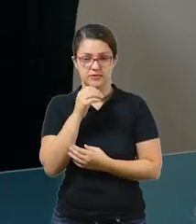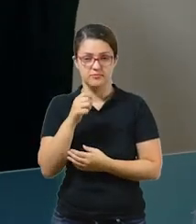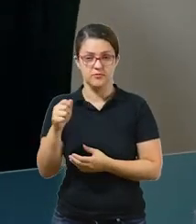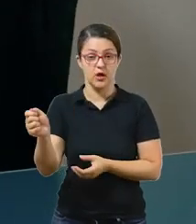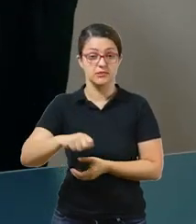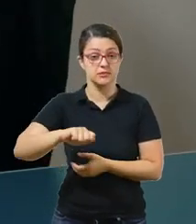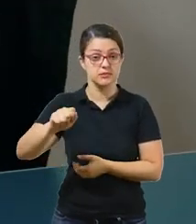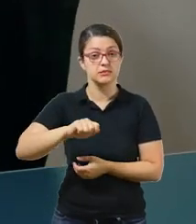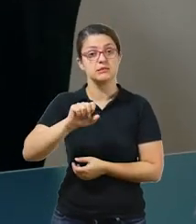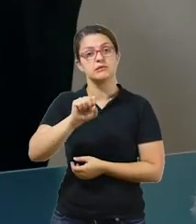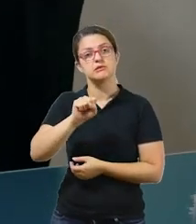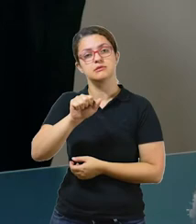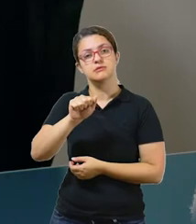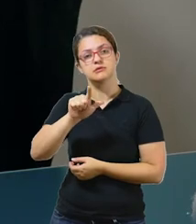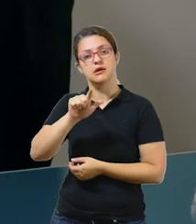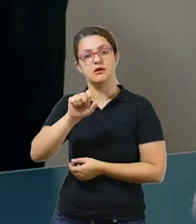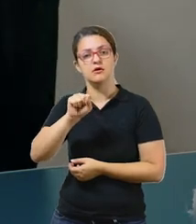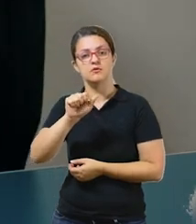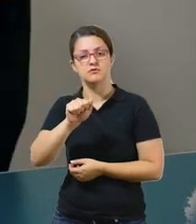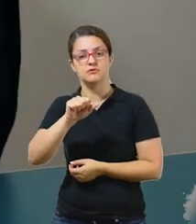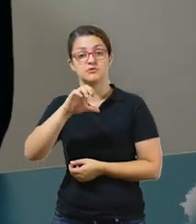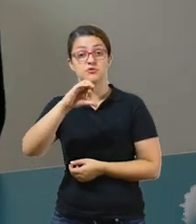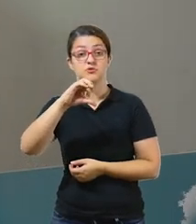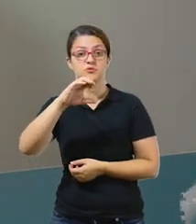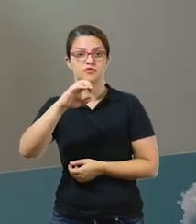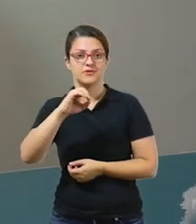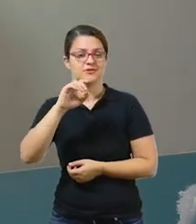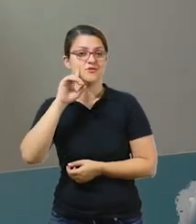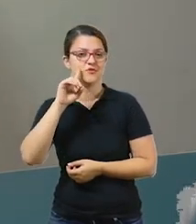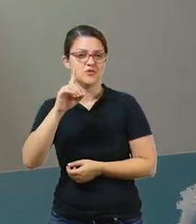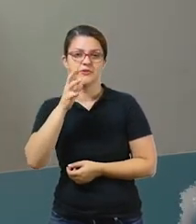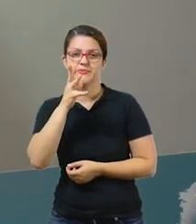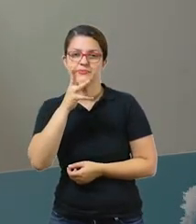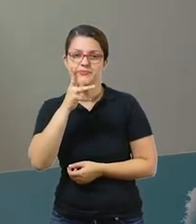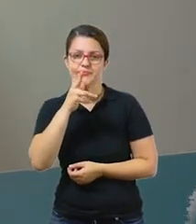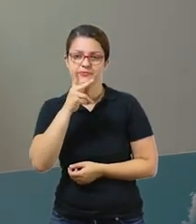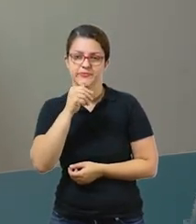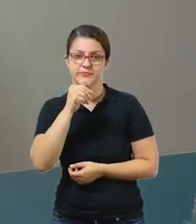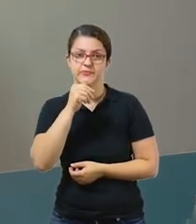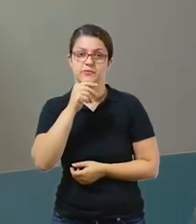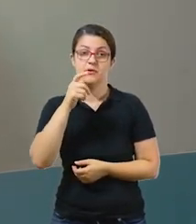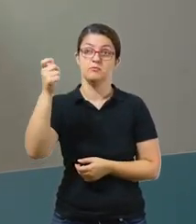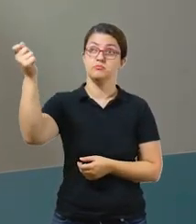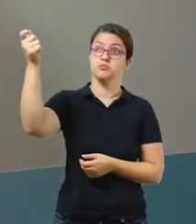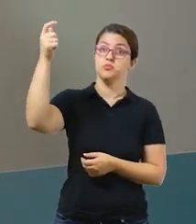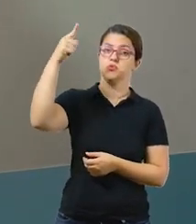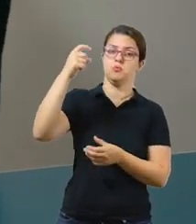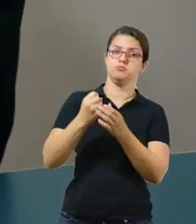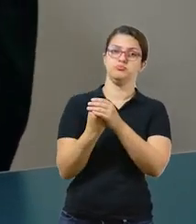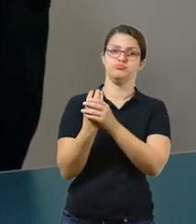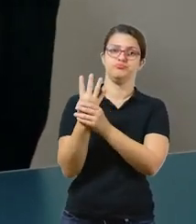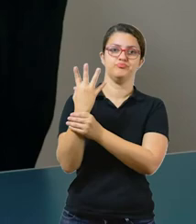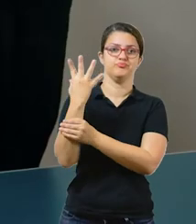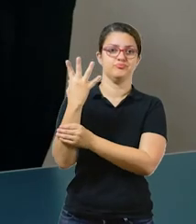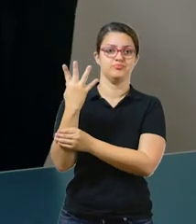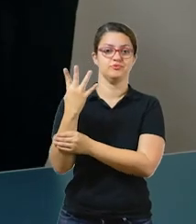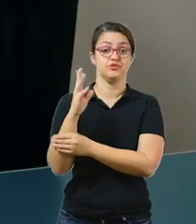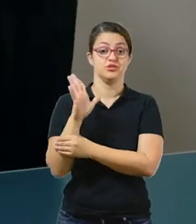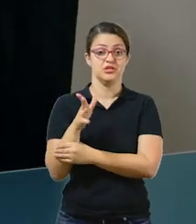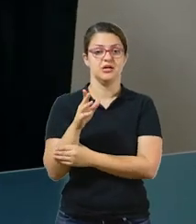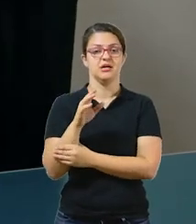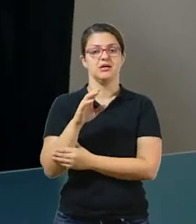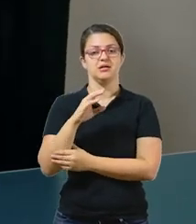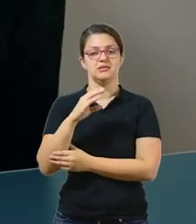ela demora de 60 a 90 dias. E gosta de uma posição ensolarada. Você tem que colocar ela em um lugar onde pega bastante sol. A